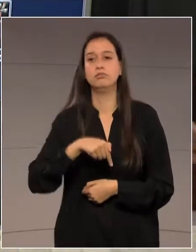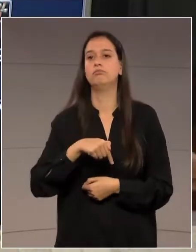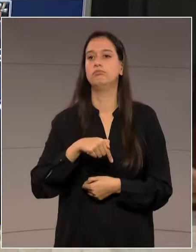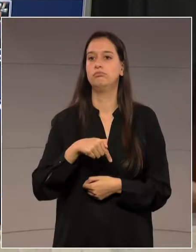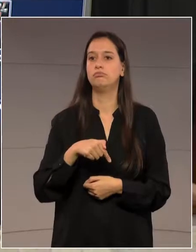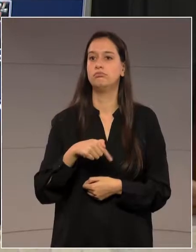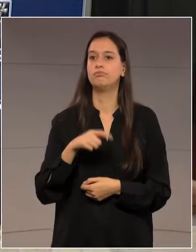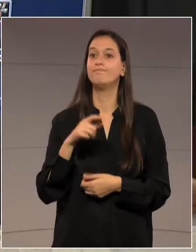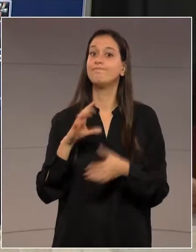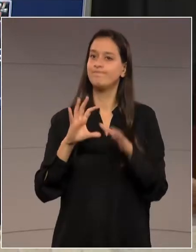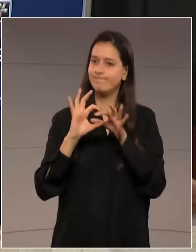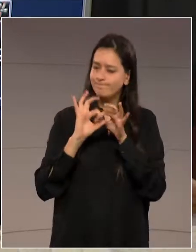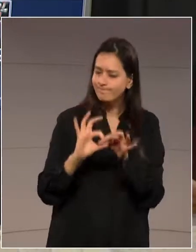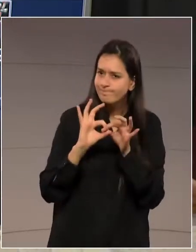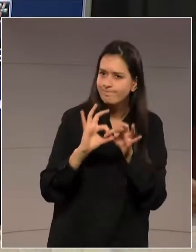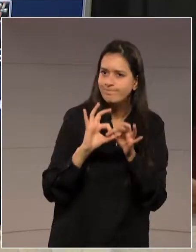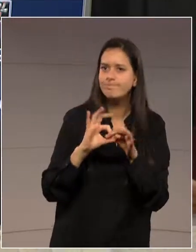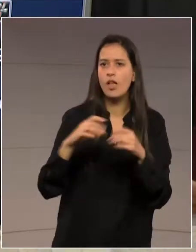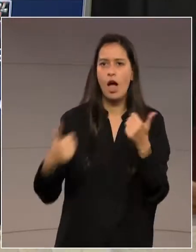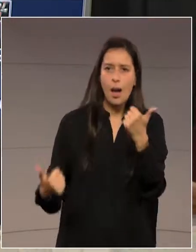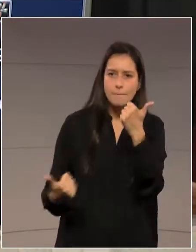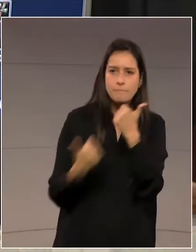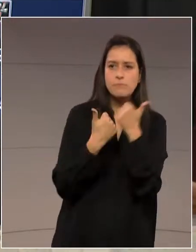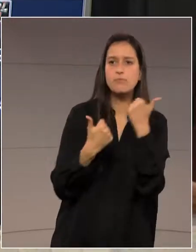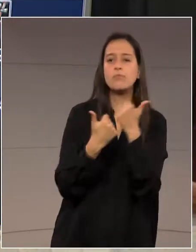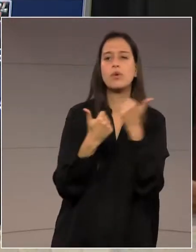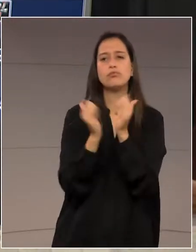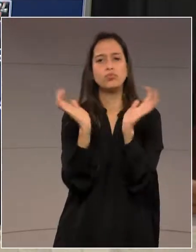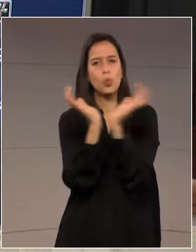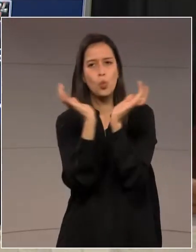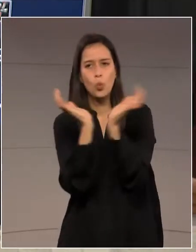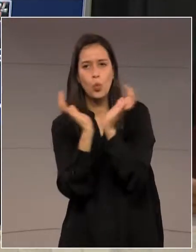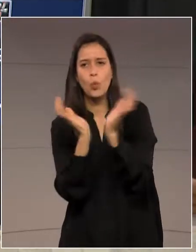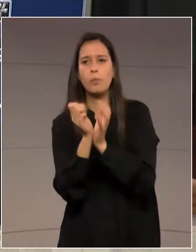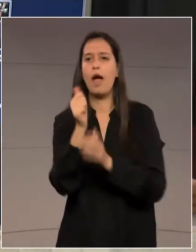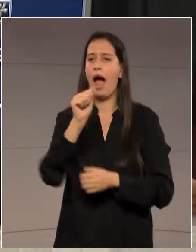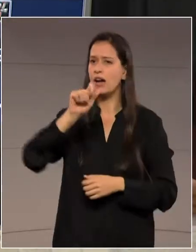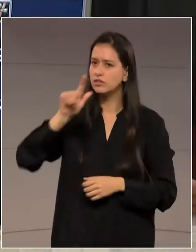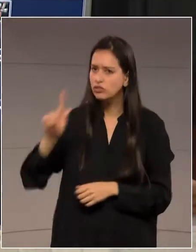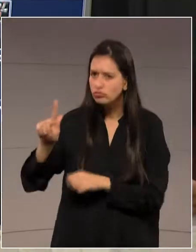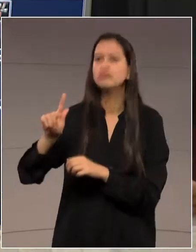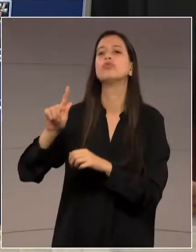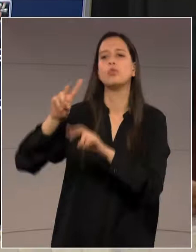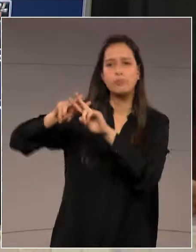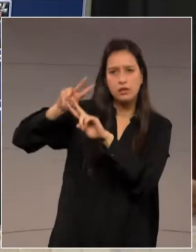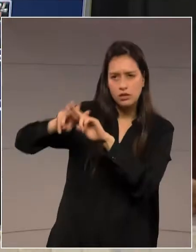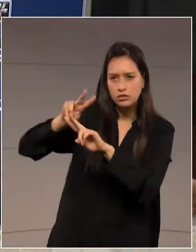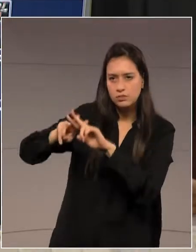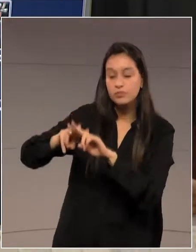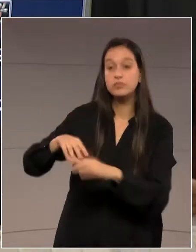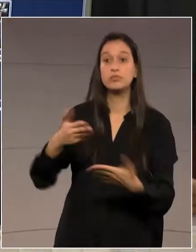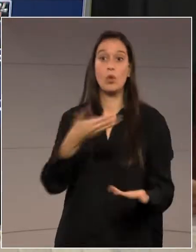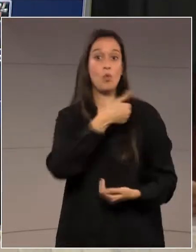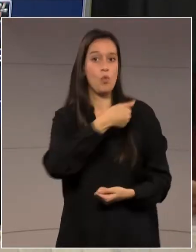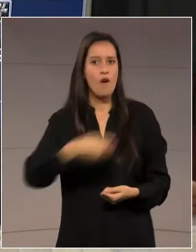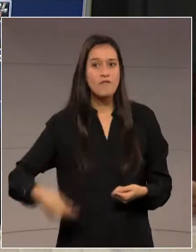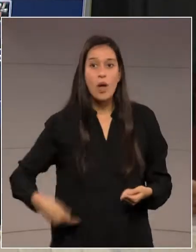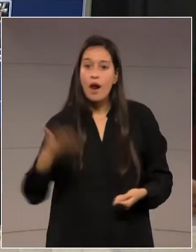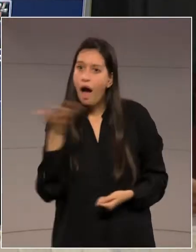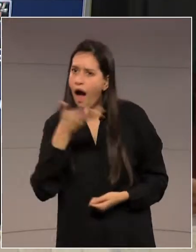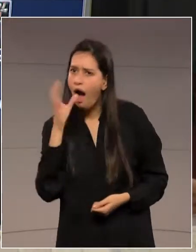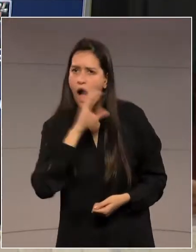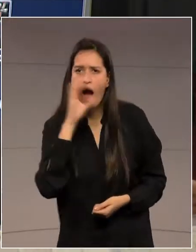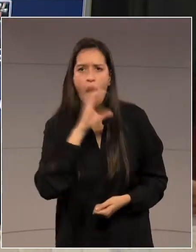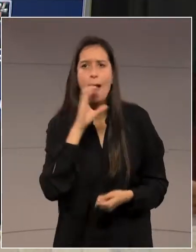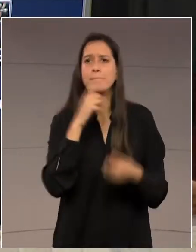unamos aos agentes penitenciários para que o governo apresse o envio